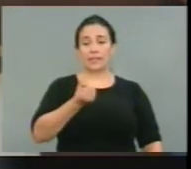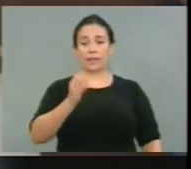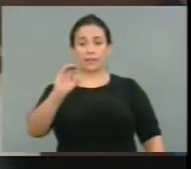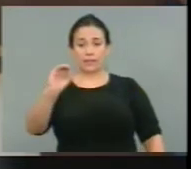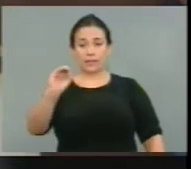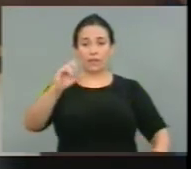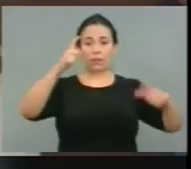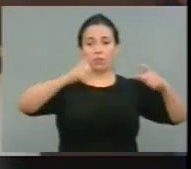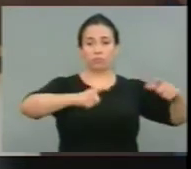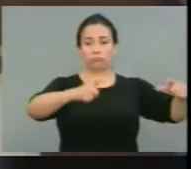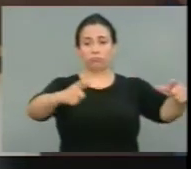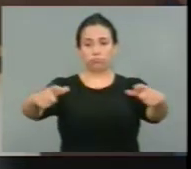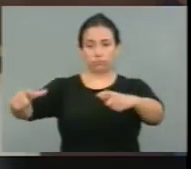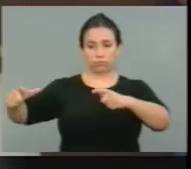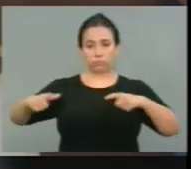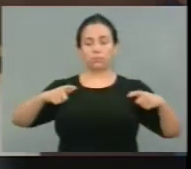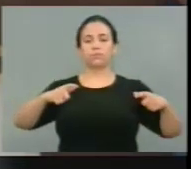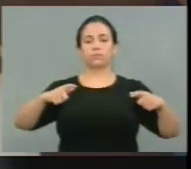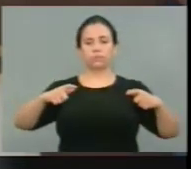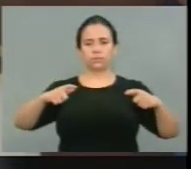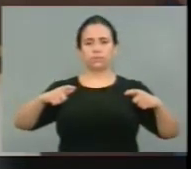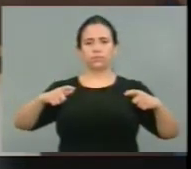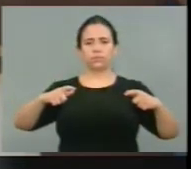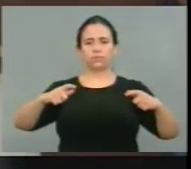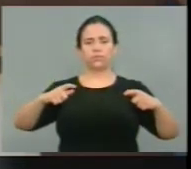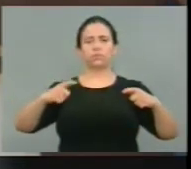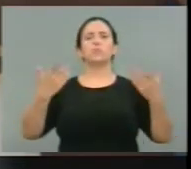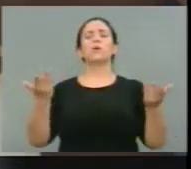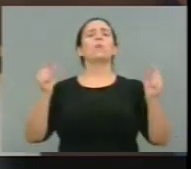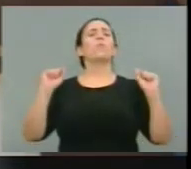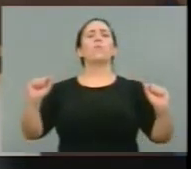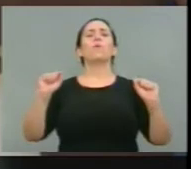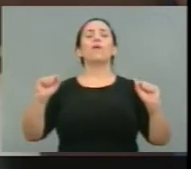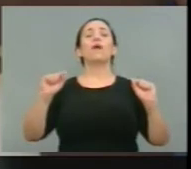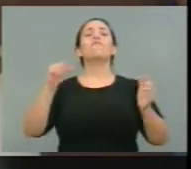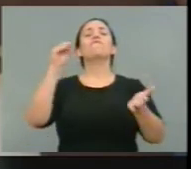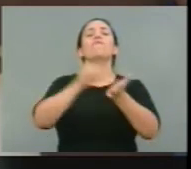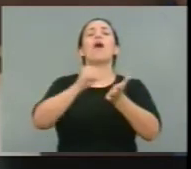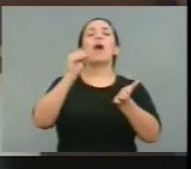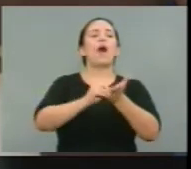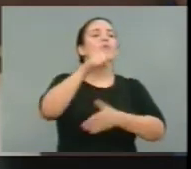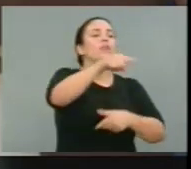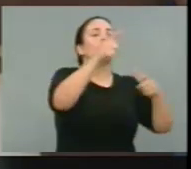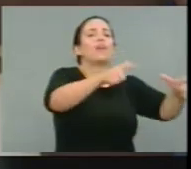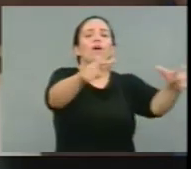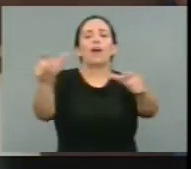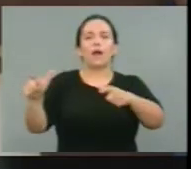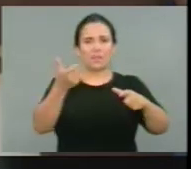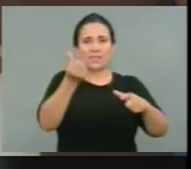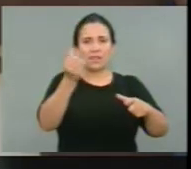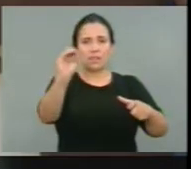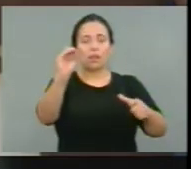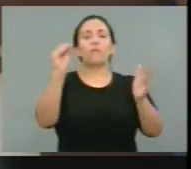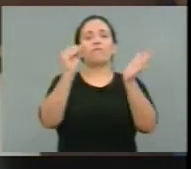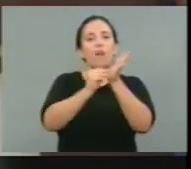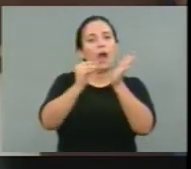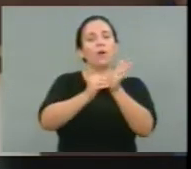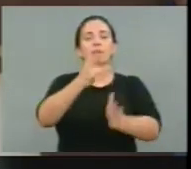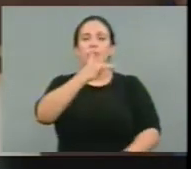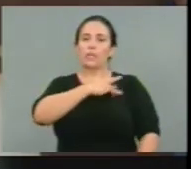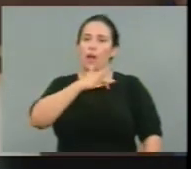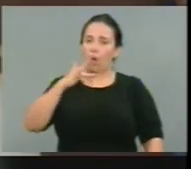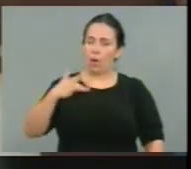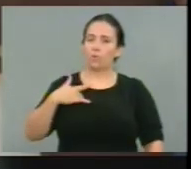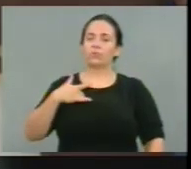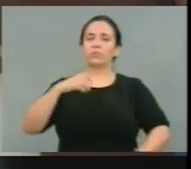territórios. O falta nesses territórios? Saúde, educação, assistência. Isso está tudo